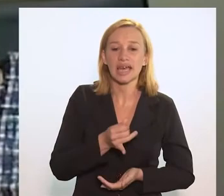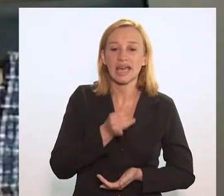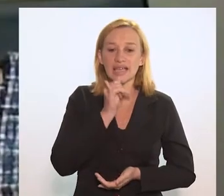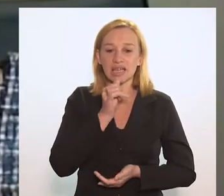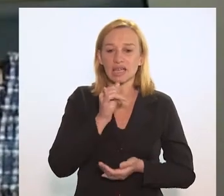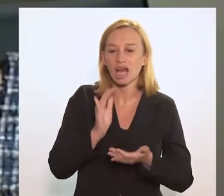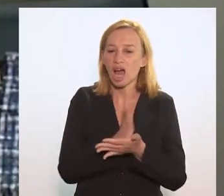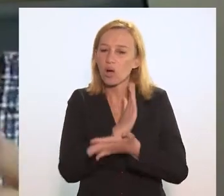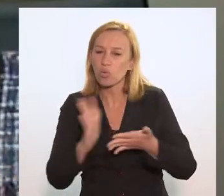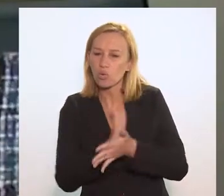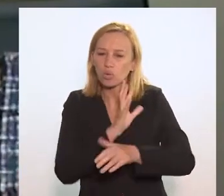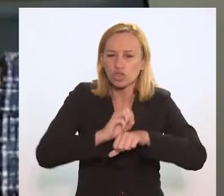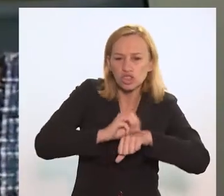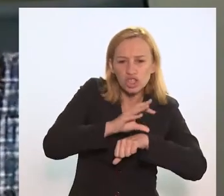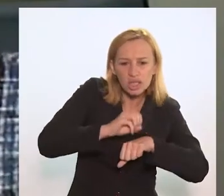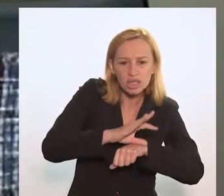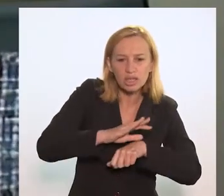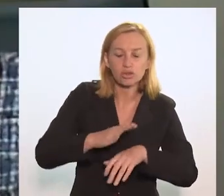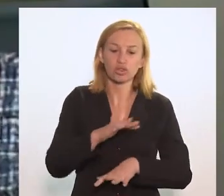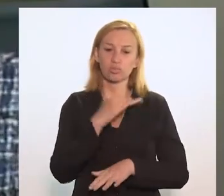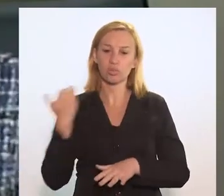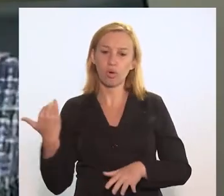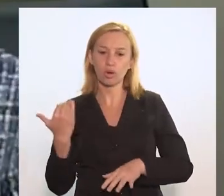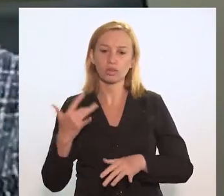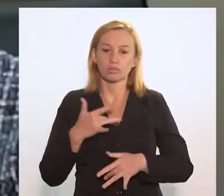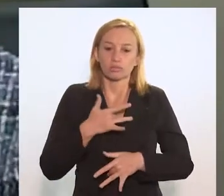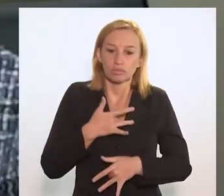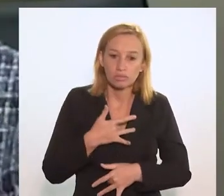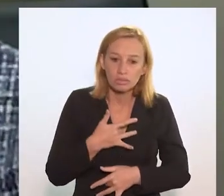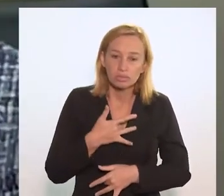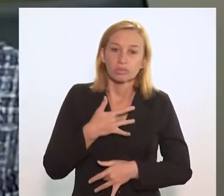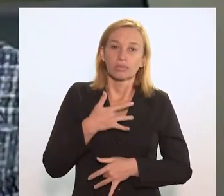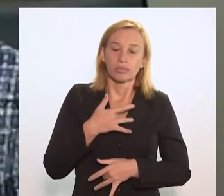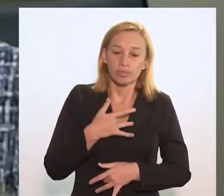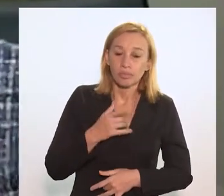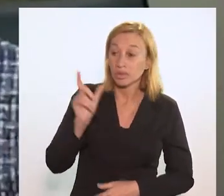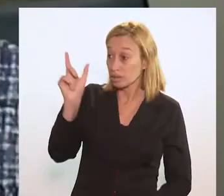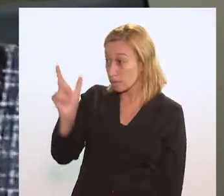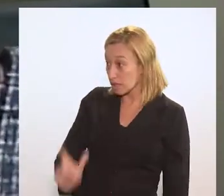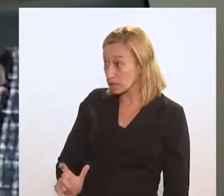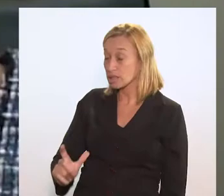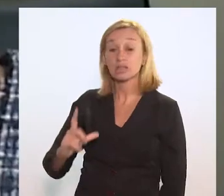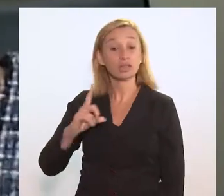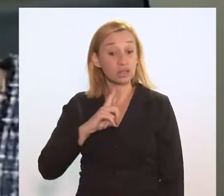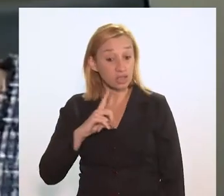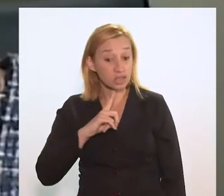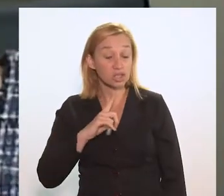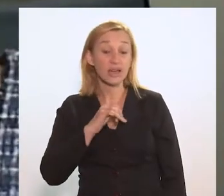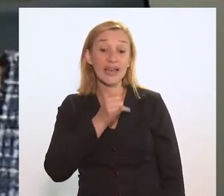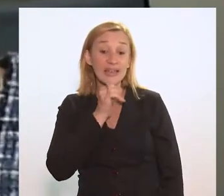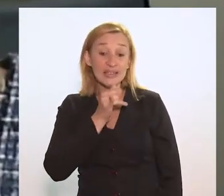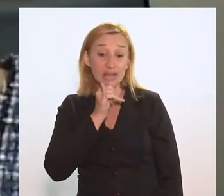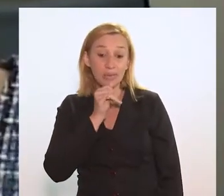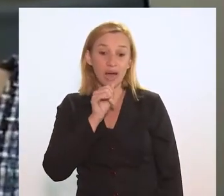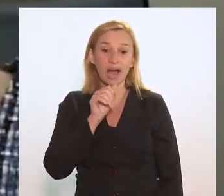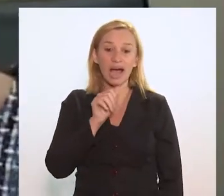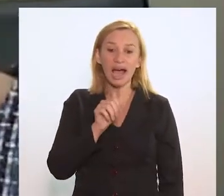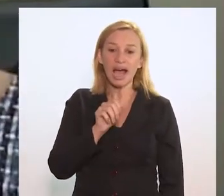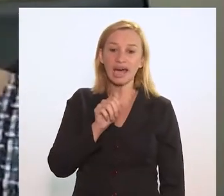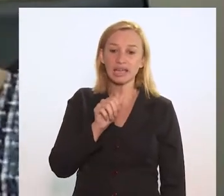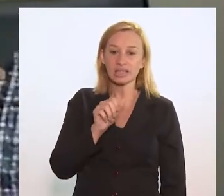indicações de morte por tuberculose em pacientes que também tinham, por exemplo, a AIDS.